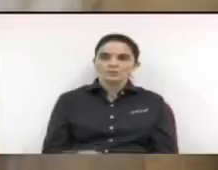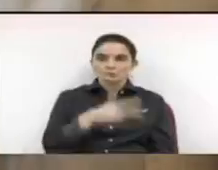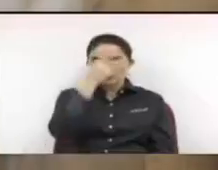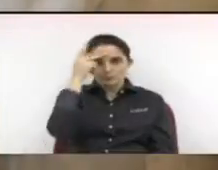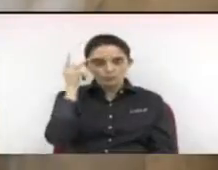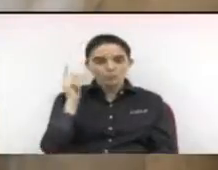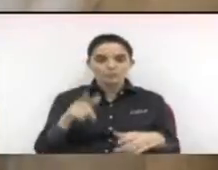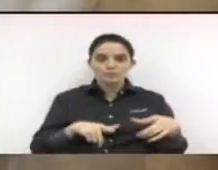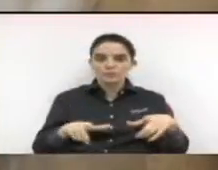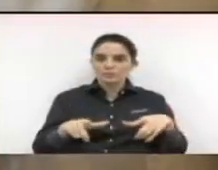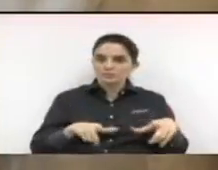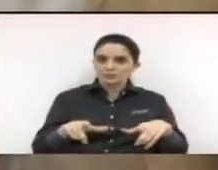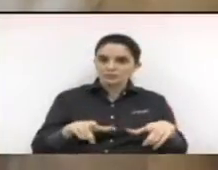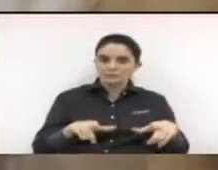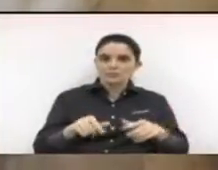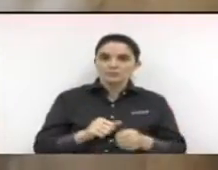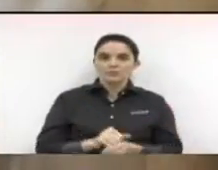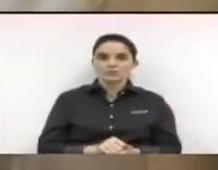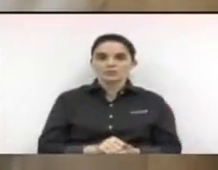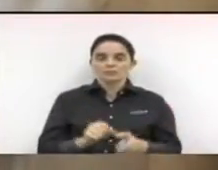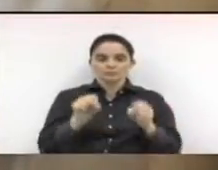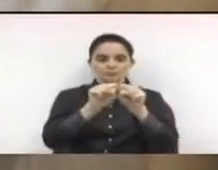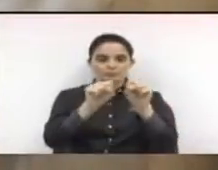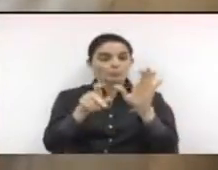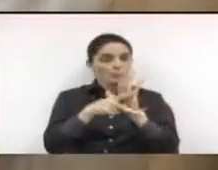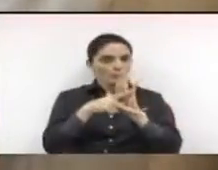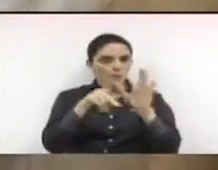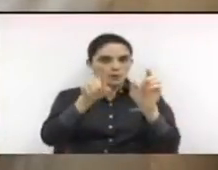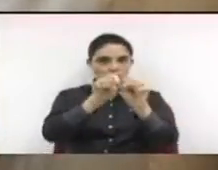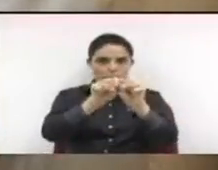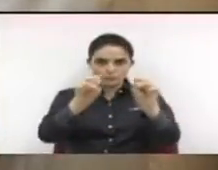trabalhadores do sistema S,